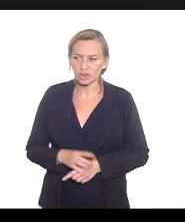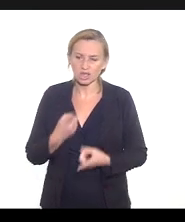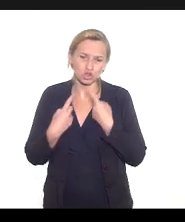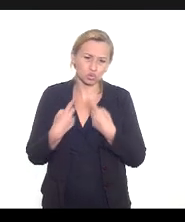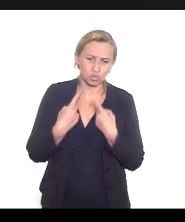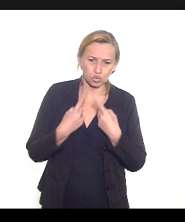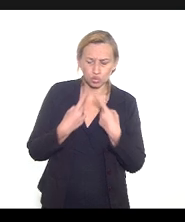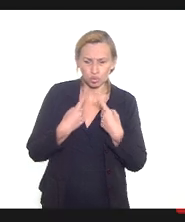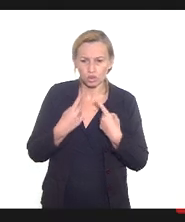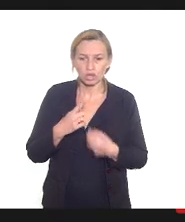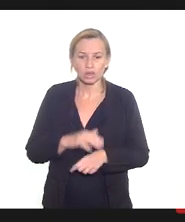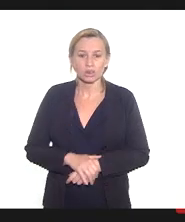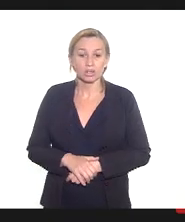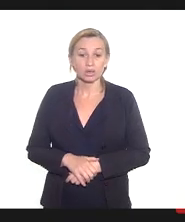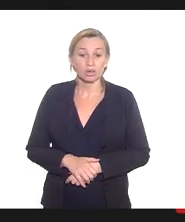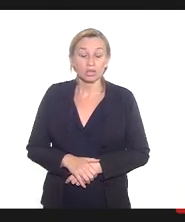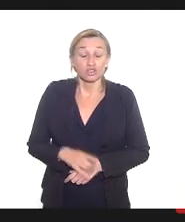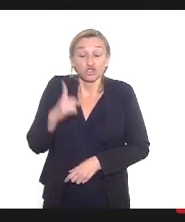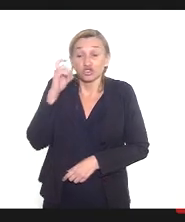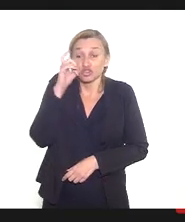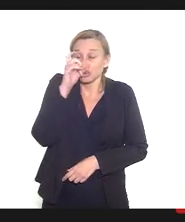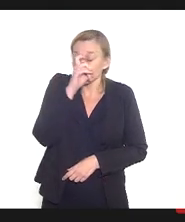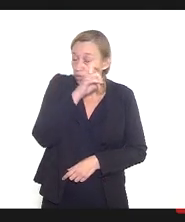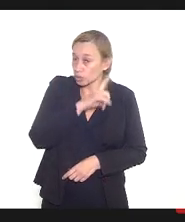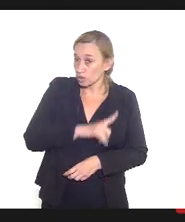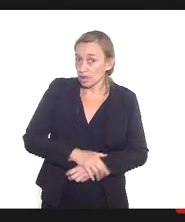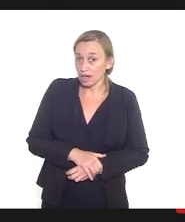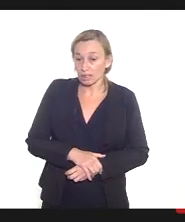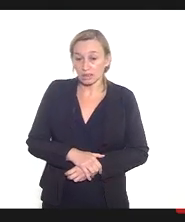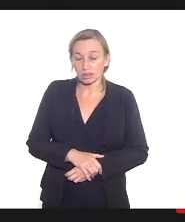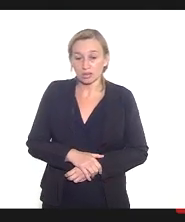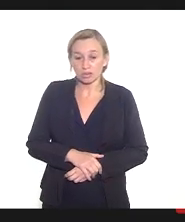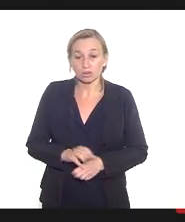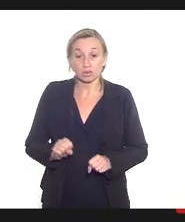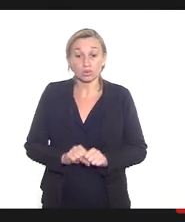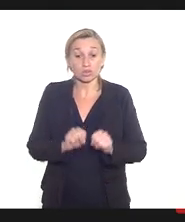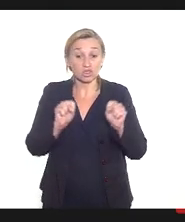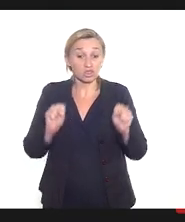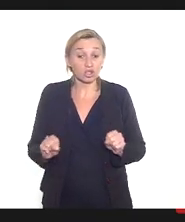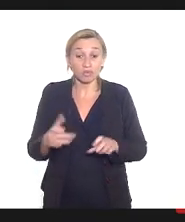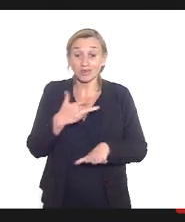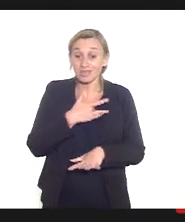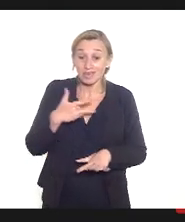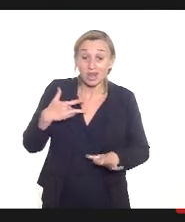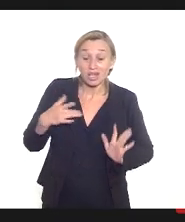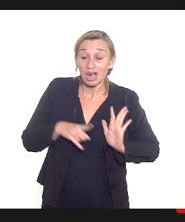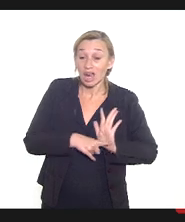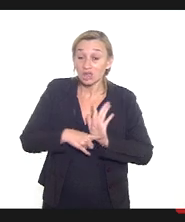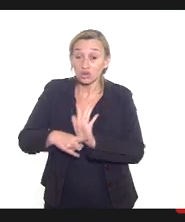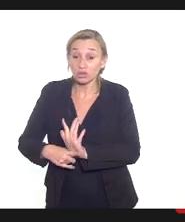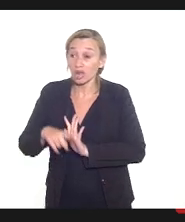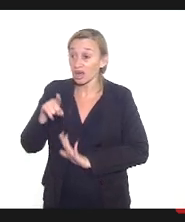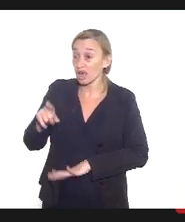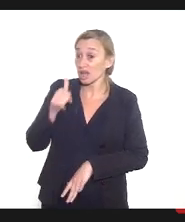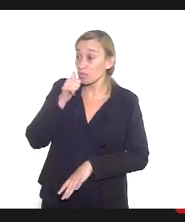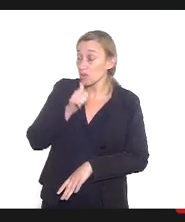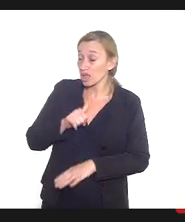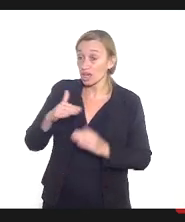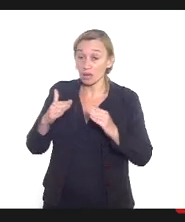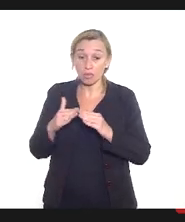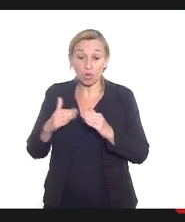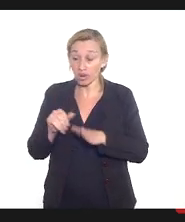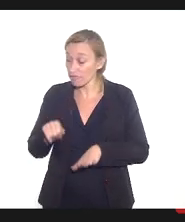debatendo sobre uma dificuldade do sistema de saúde atender aquela moradora que mora em